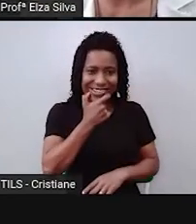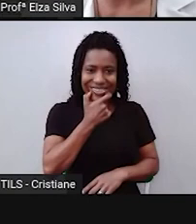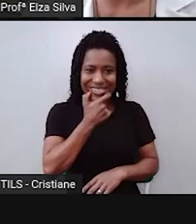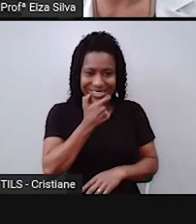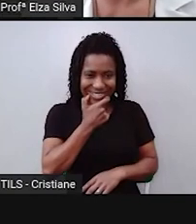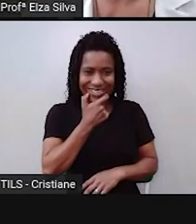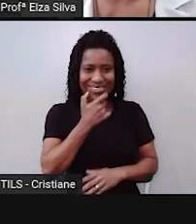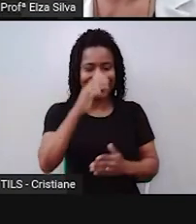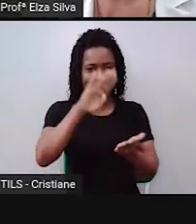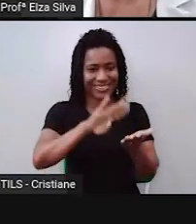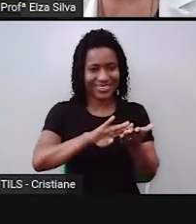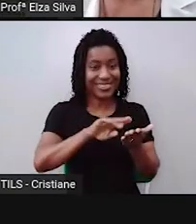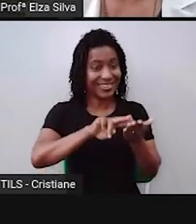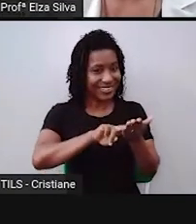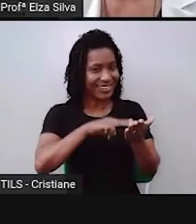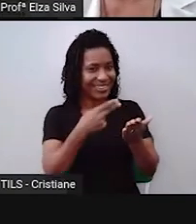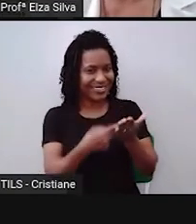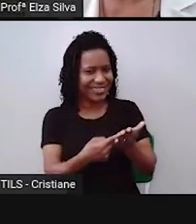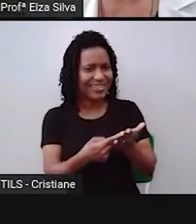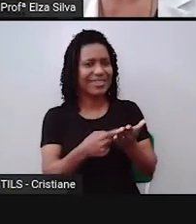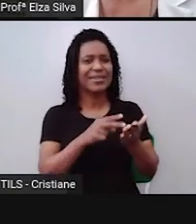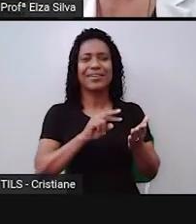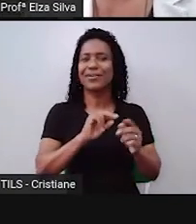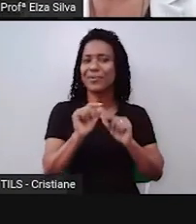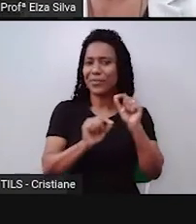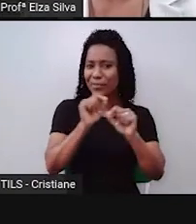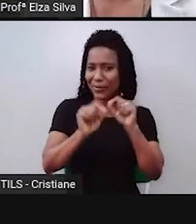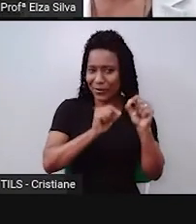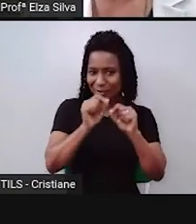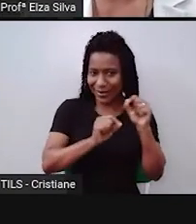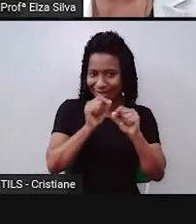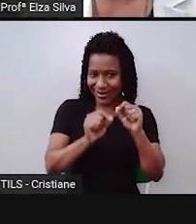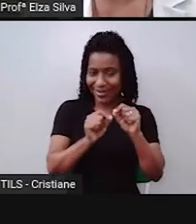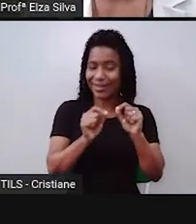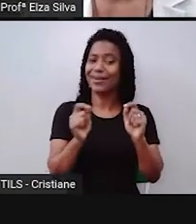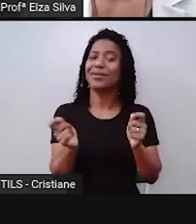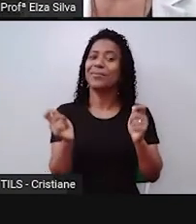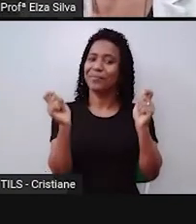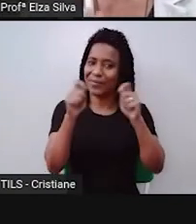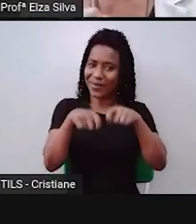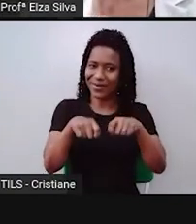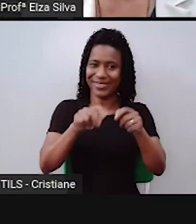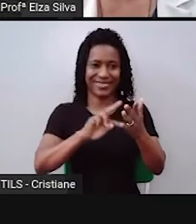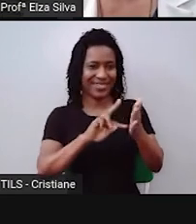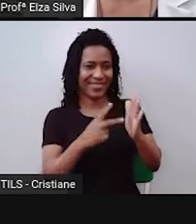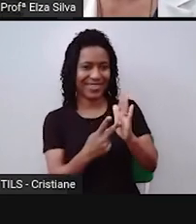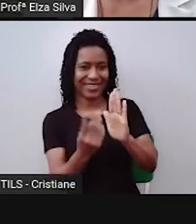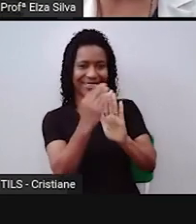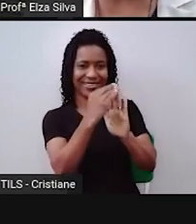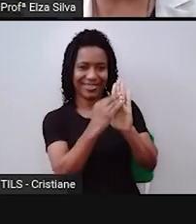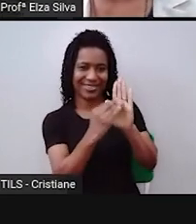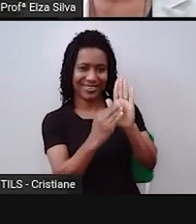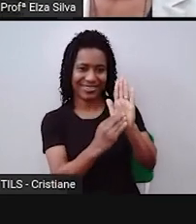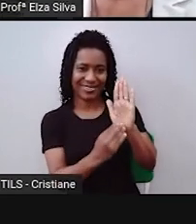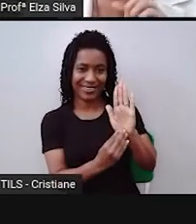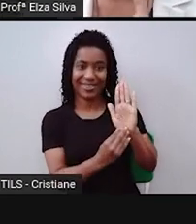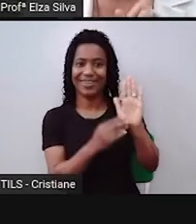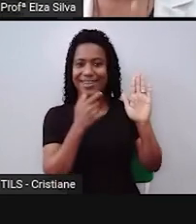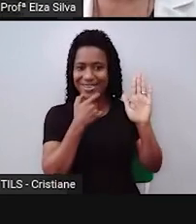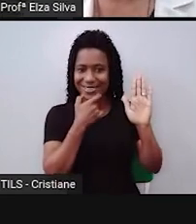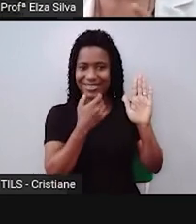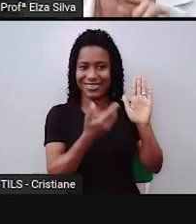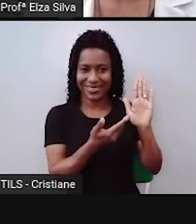tentarem interpretar e construir os sentidos a partir destes textos. Este é o nosso primeiro desafio.